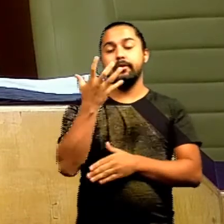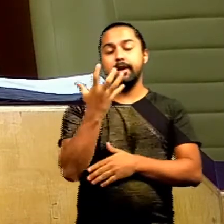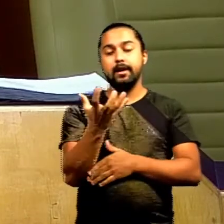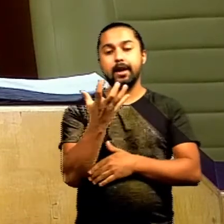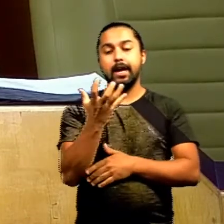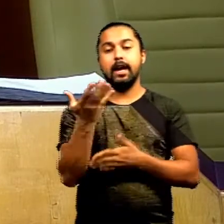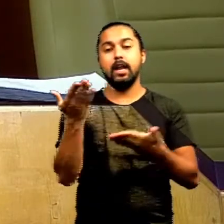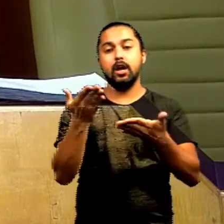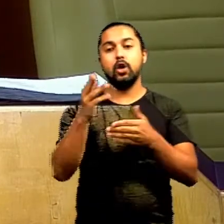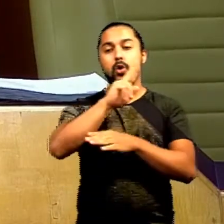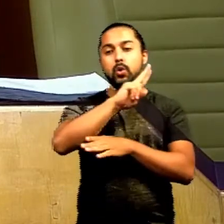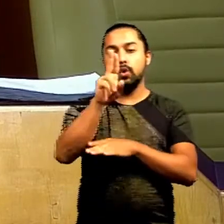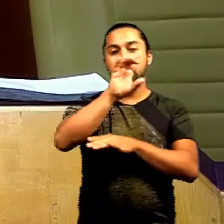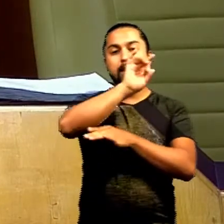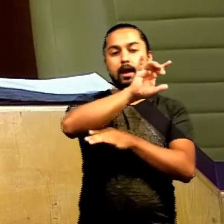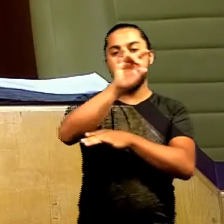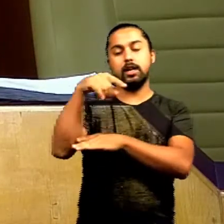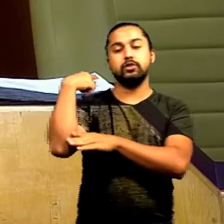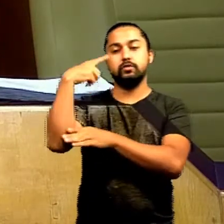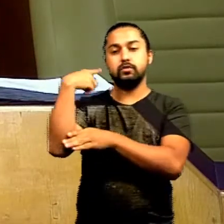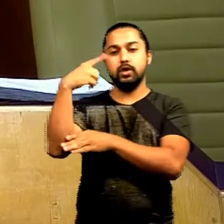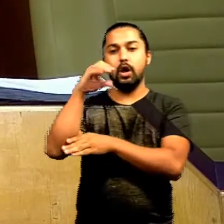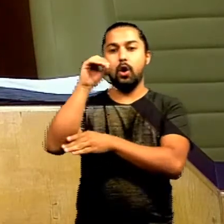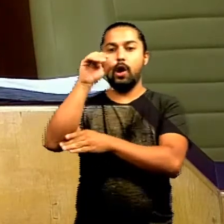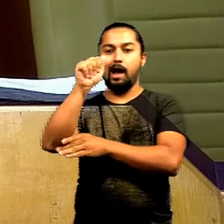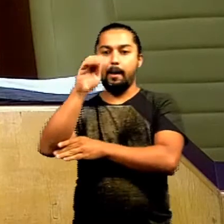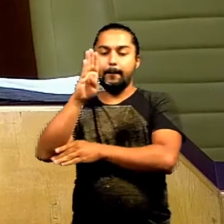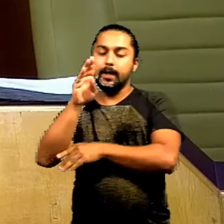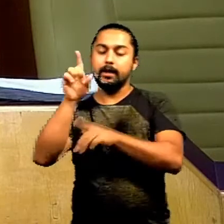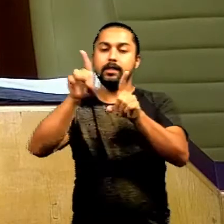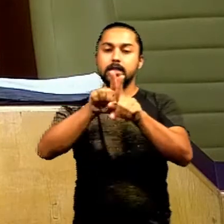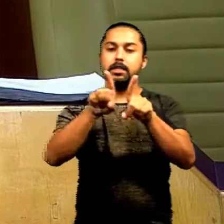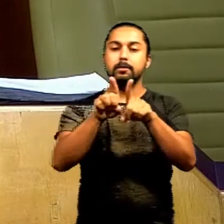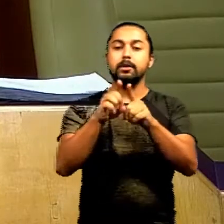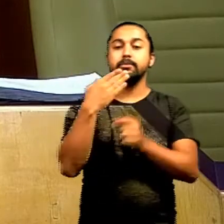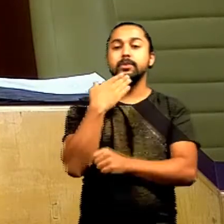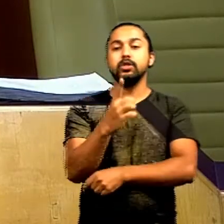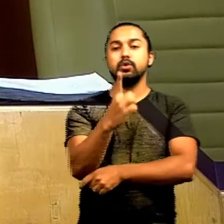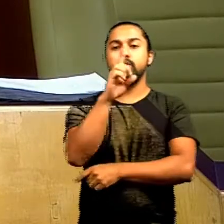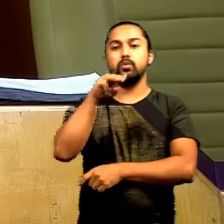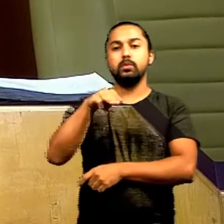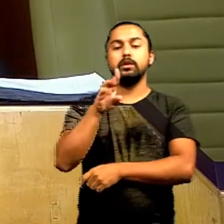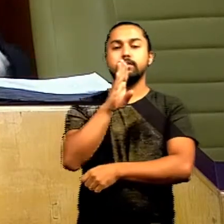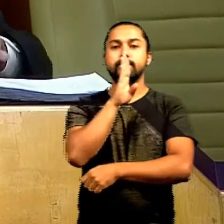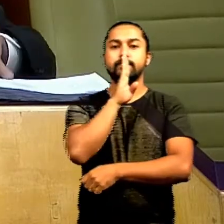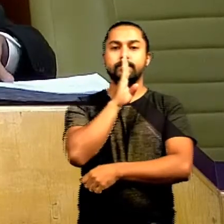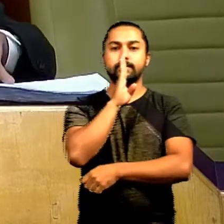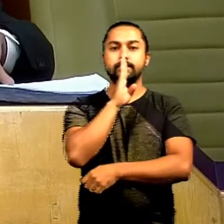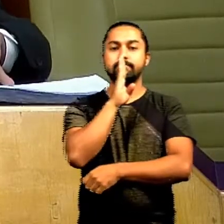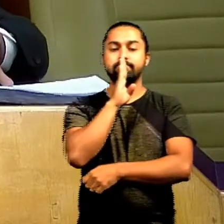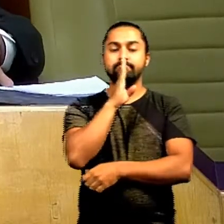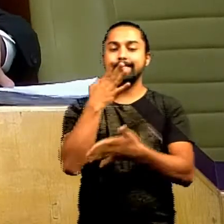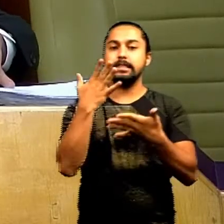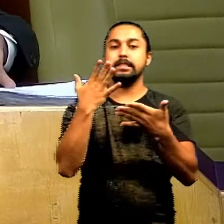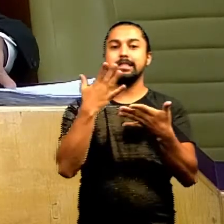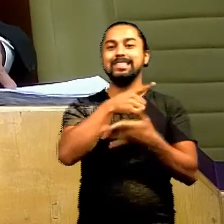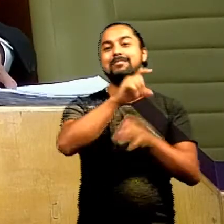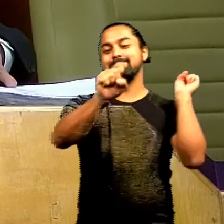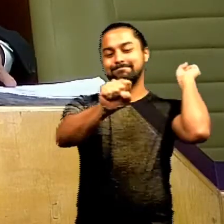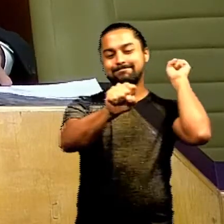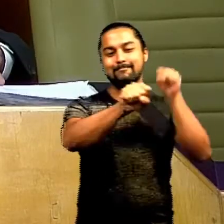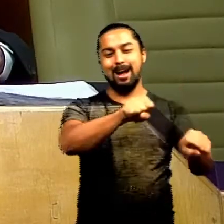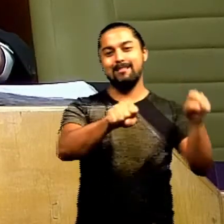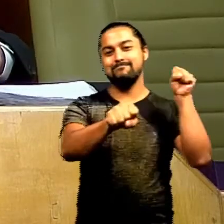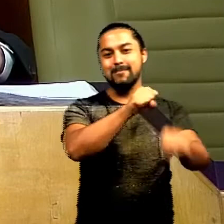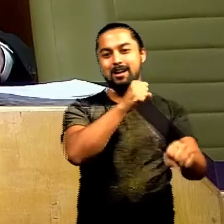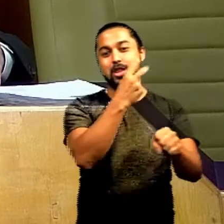e em nome de todos nós advogados, quero me pedir a Vossa Excelência um minuto de silêncio pelo assassinato